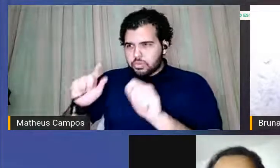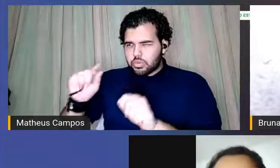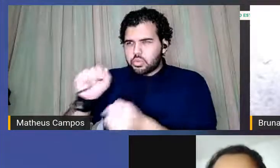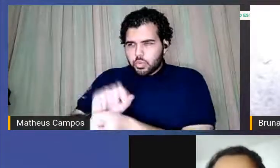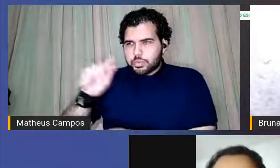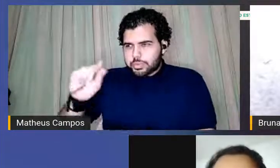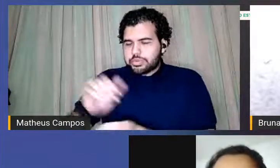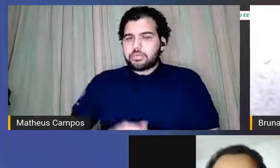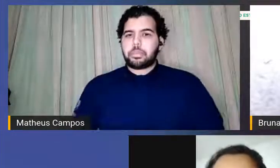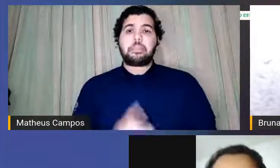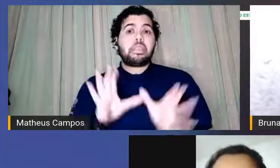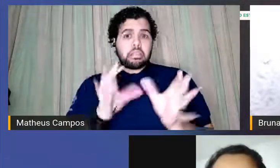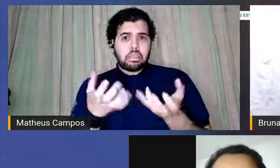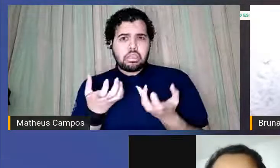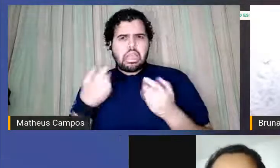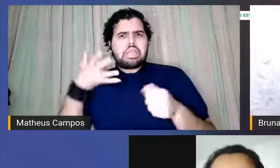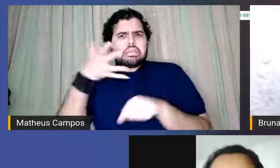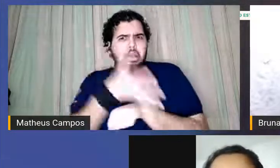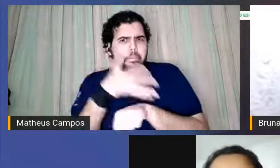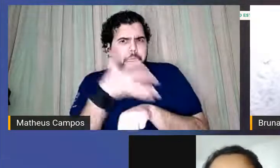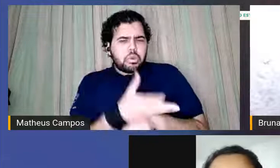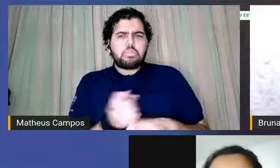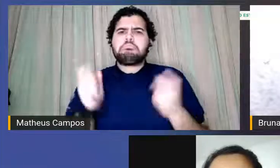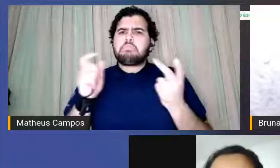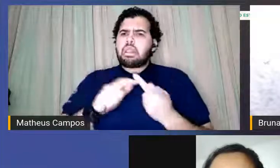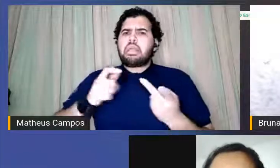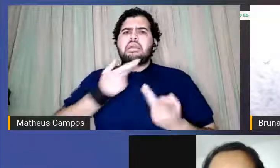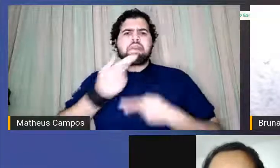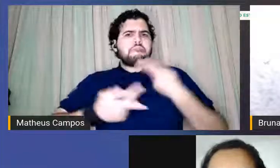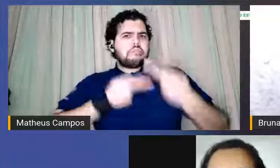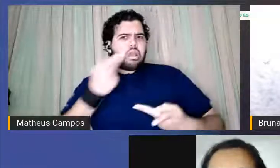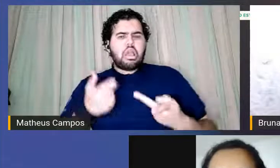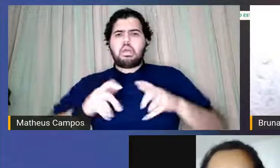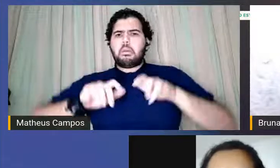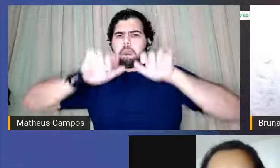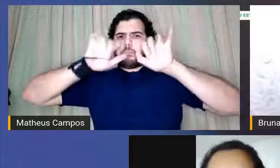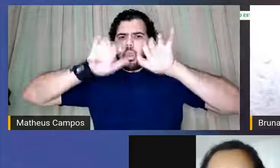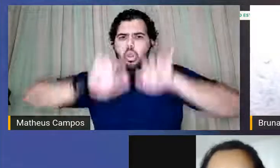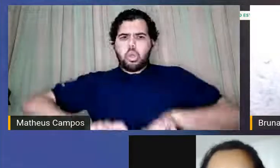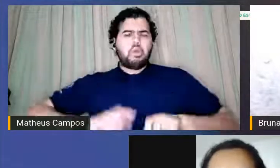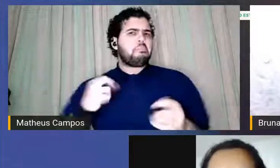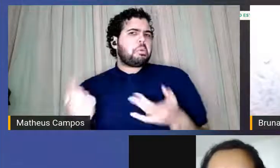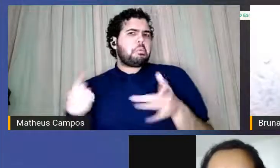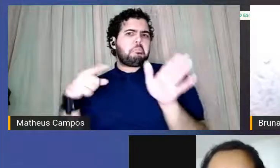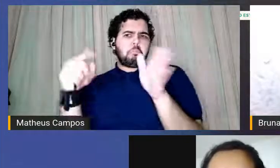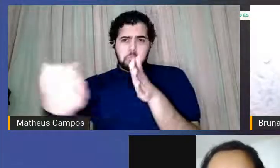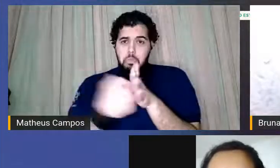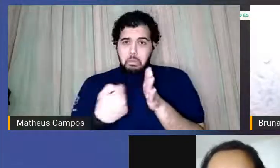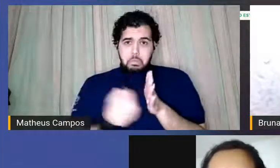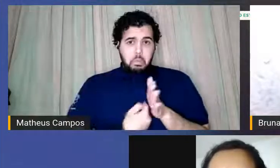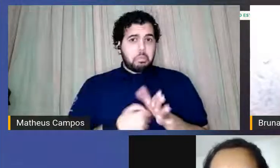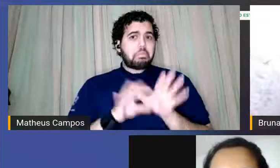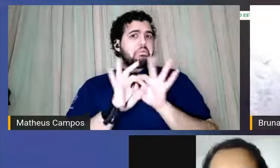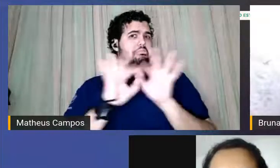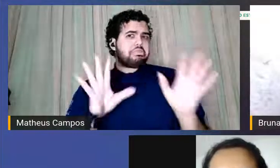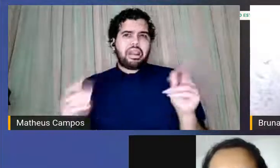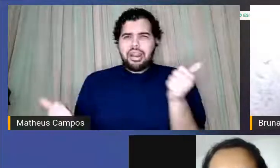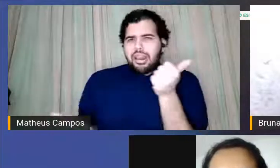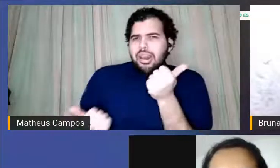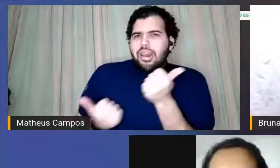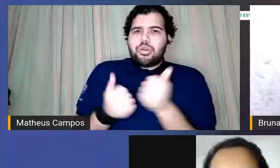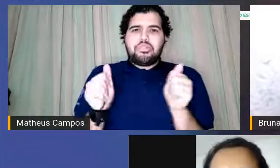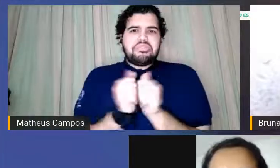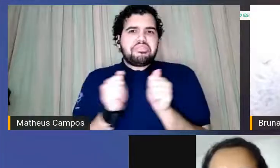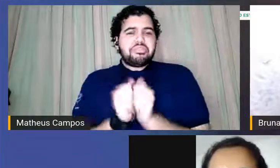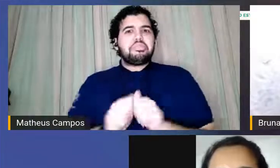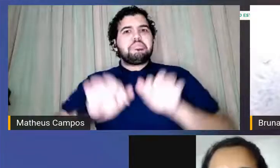quem quiser participar quem quiser falar alguma coisa fazer um comentário fazer uma pergunta chegar junto aqui com a gente nas telas